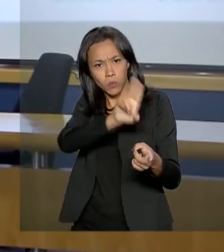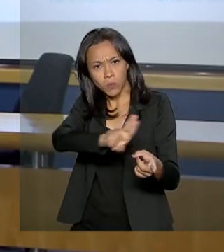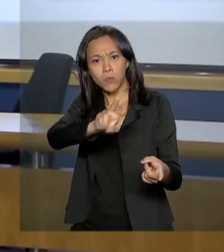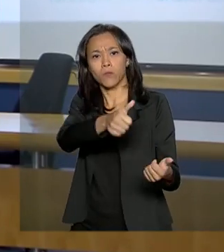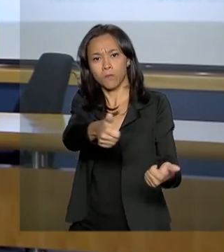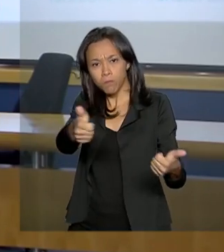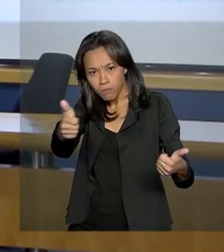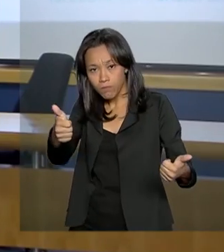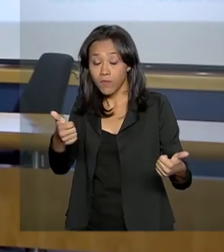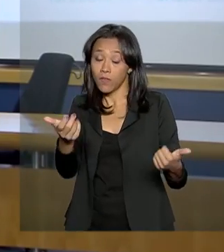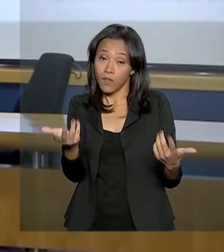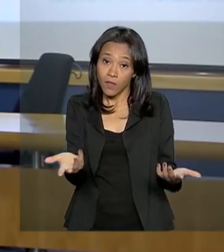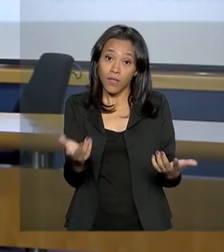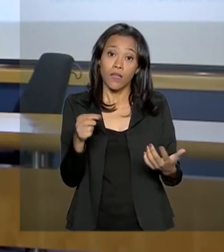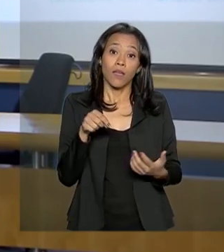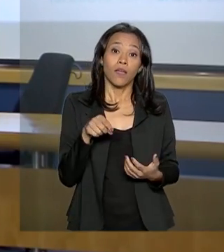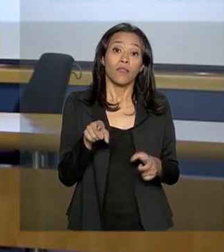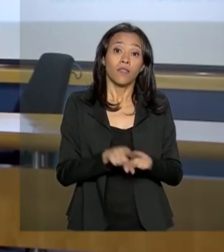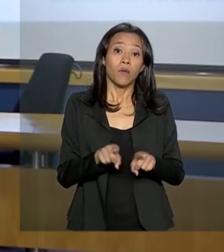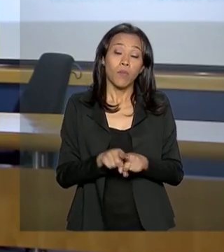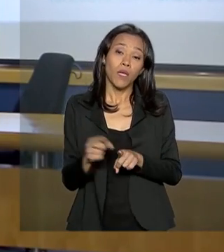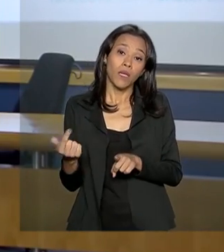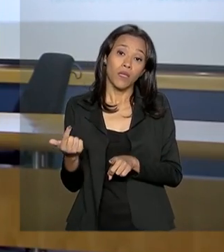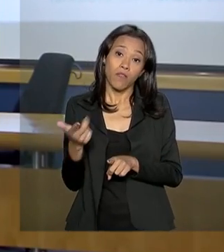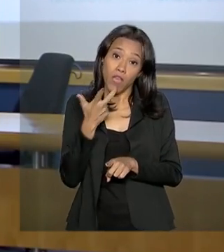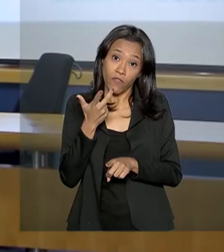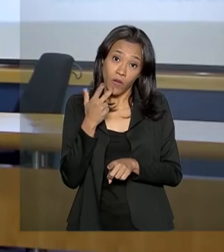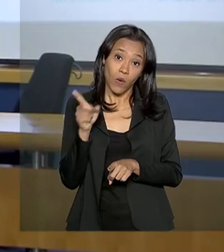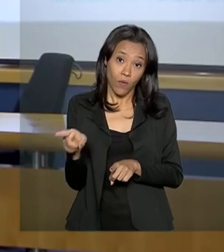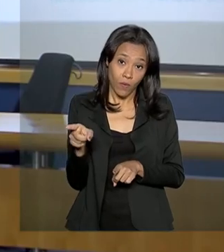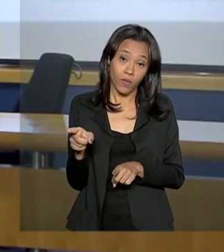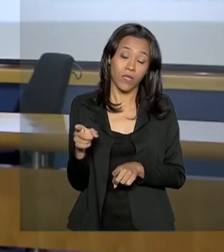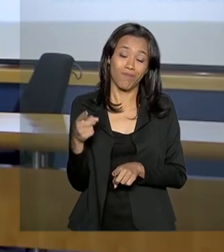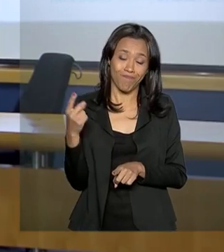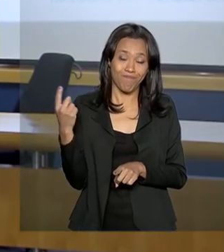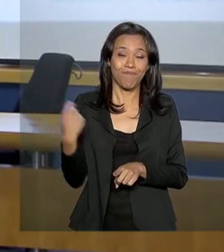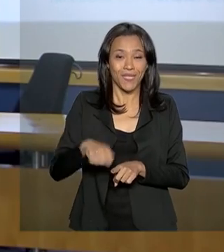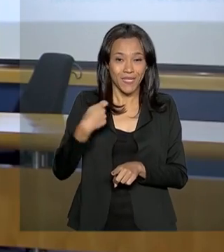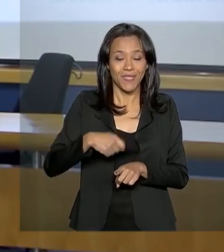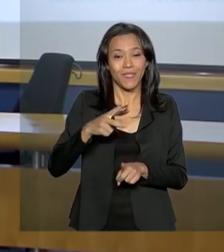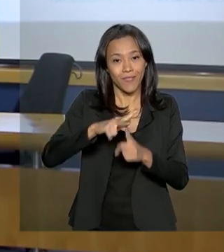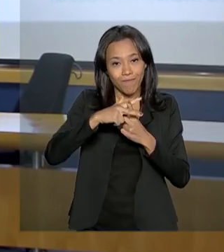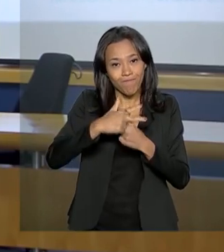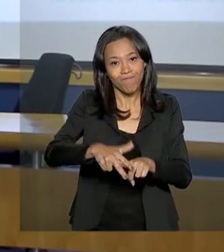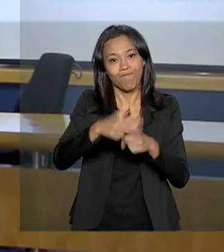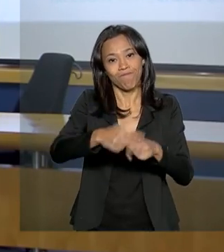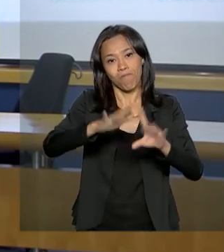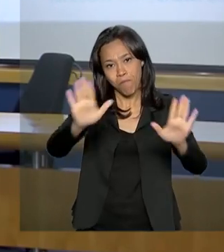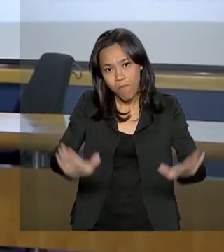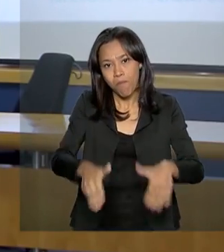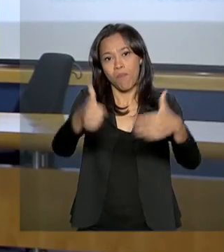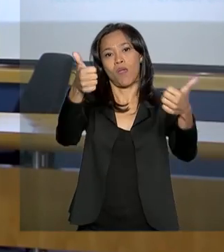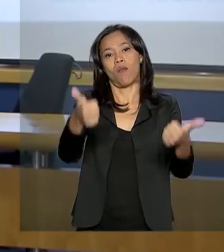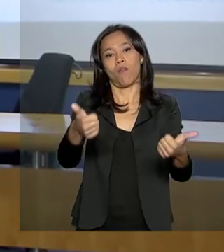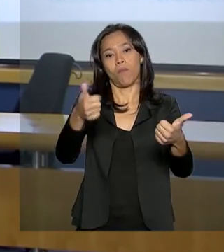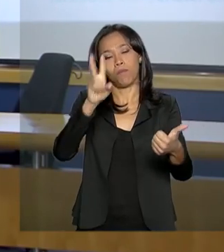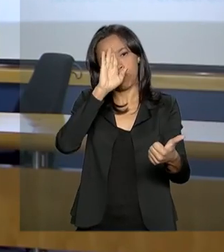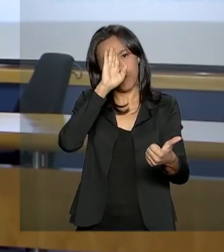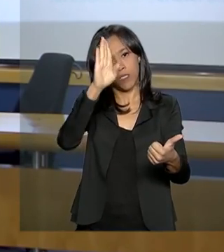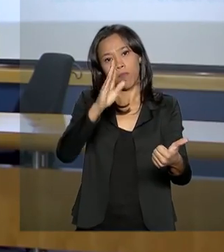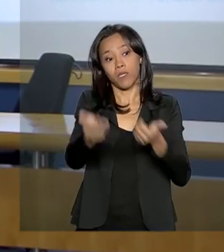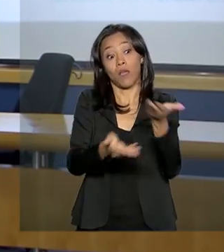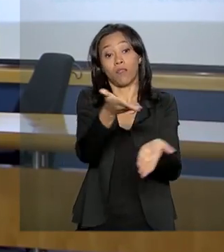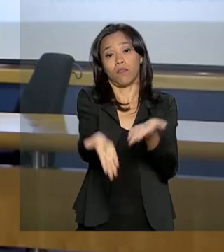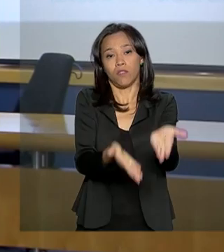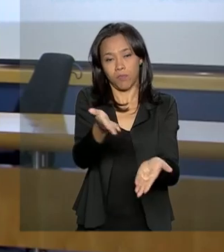entanto, o Leonardo de Moraes disse que há muito a ser melhorado, em especial sobre o atendimento ao